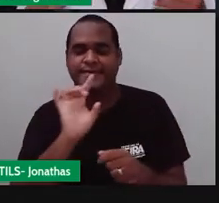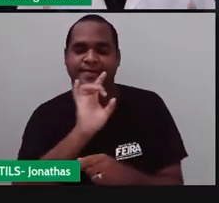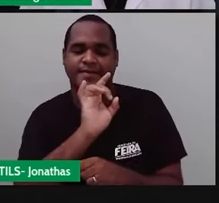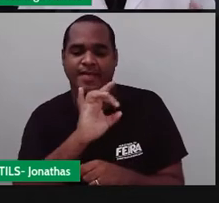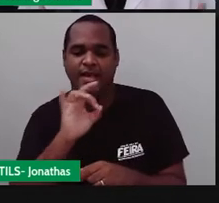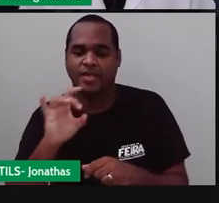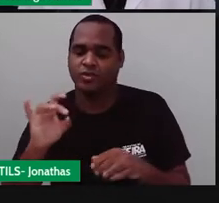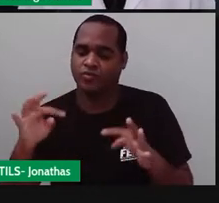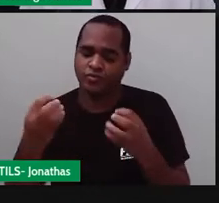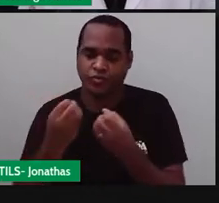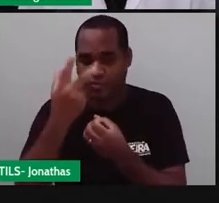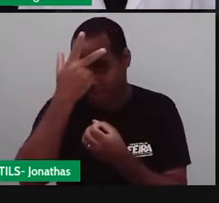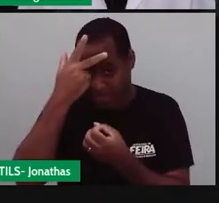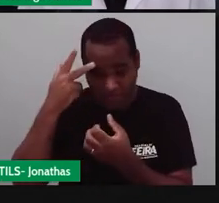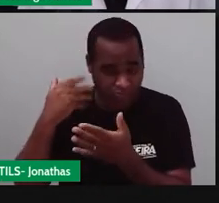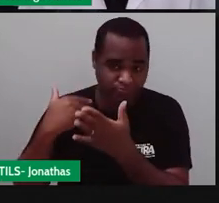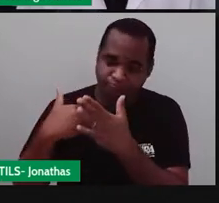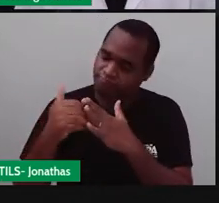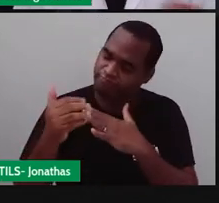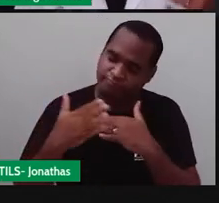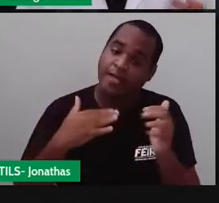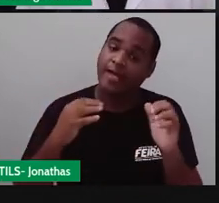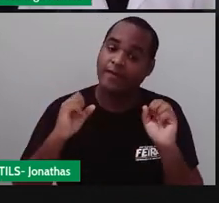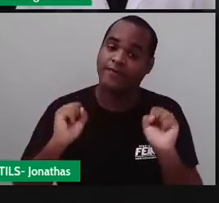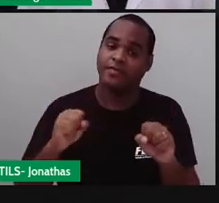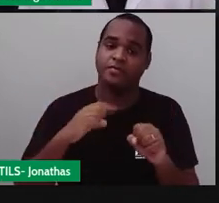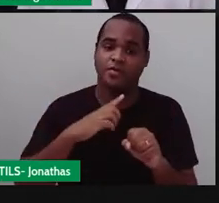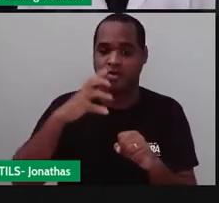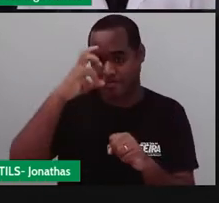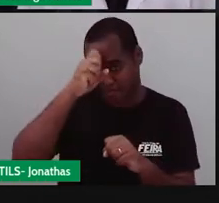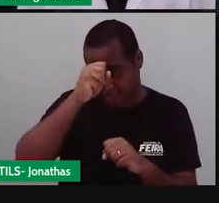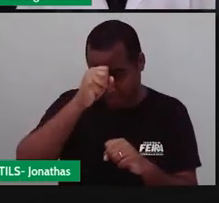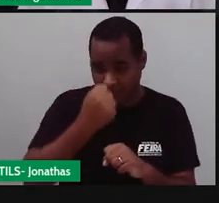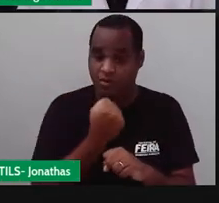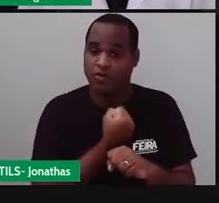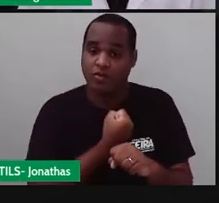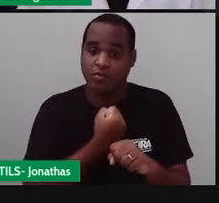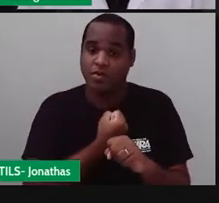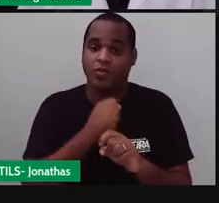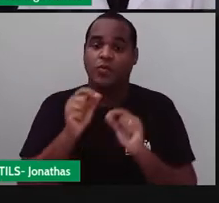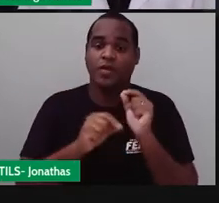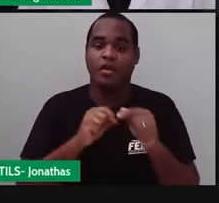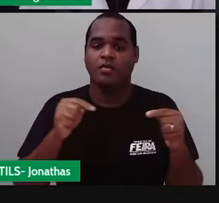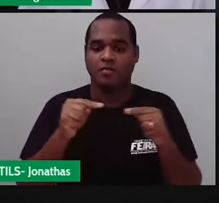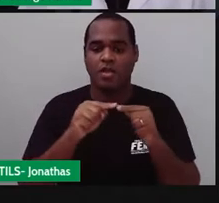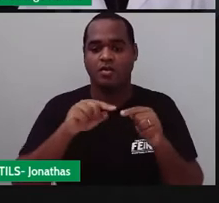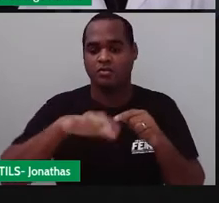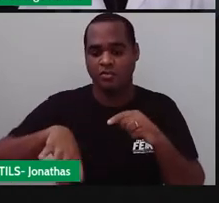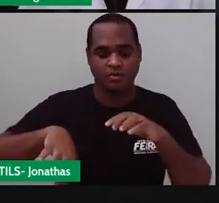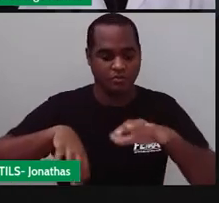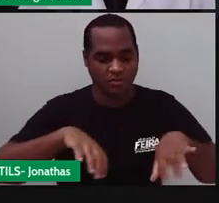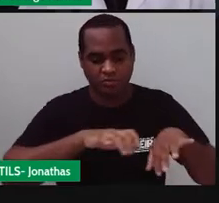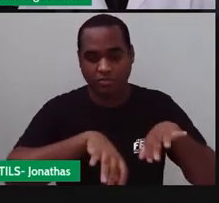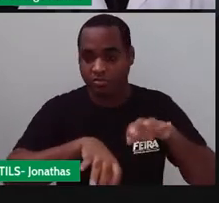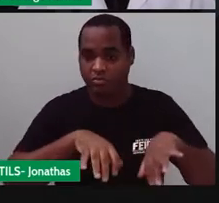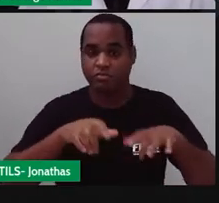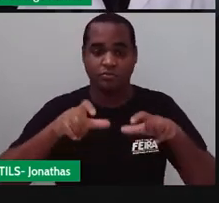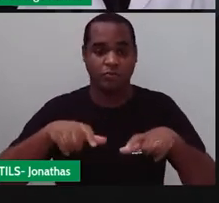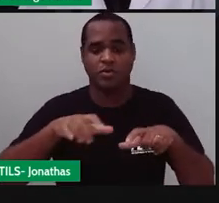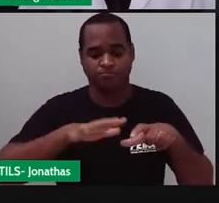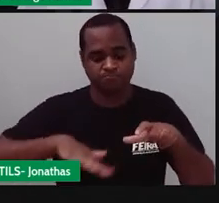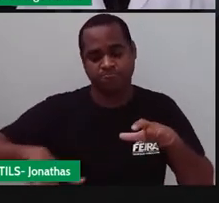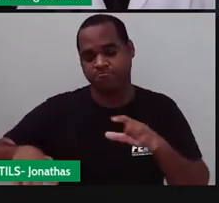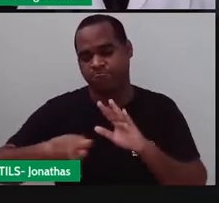para qualquer pessoa. Os números estão em toda parte. Eles fazem